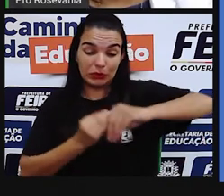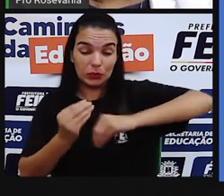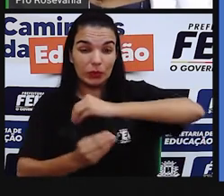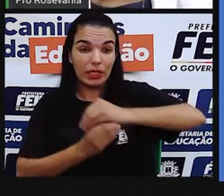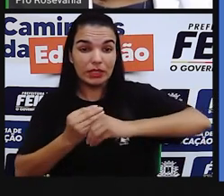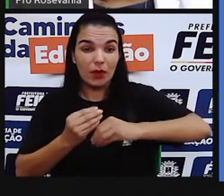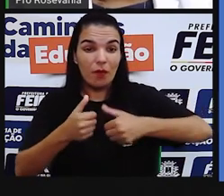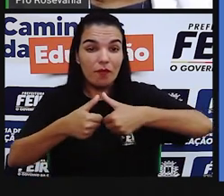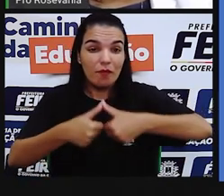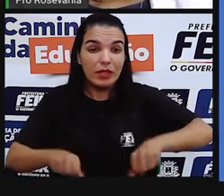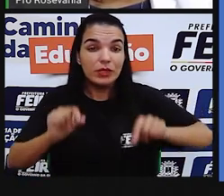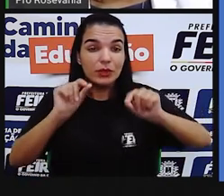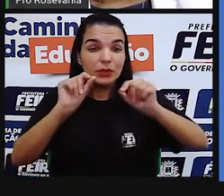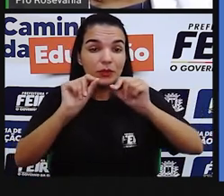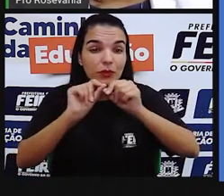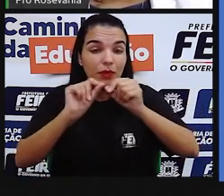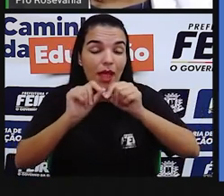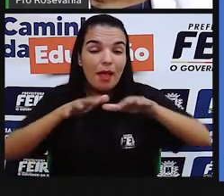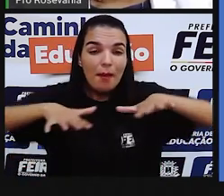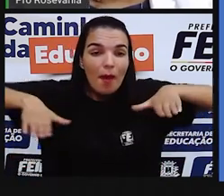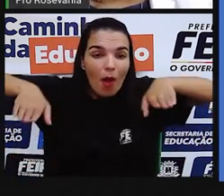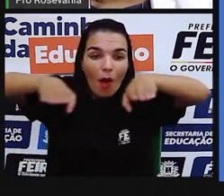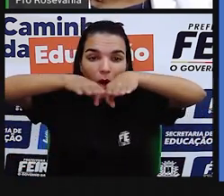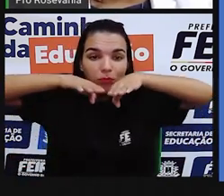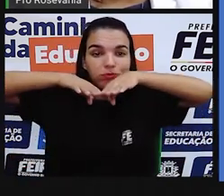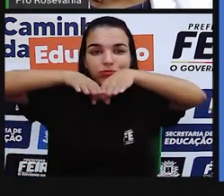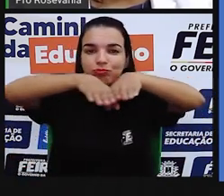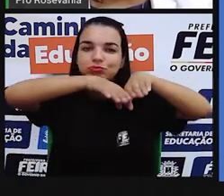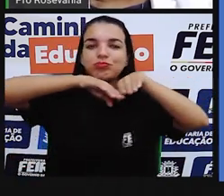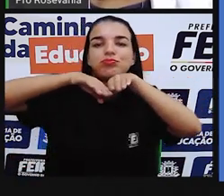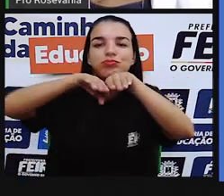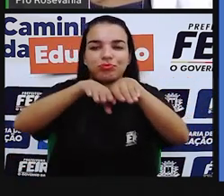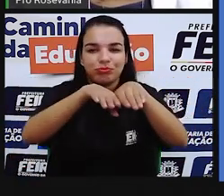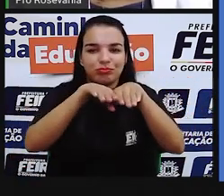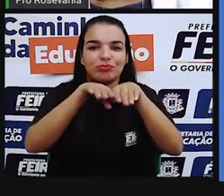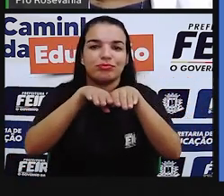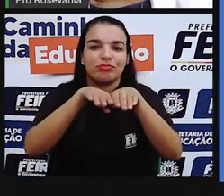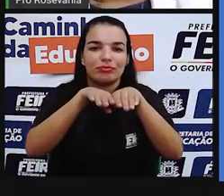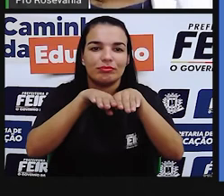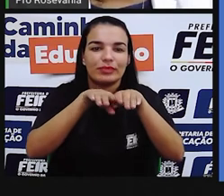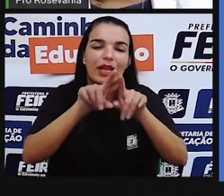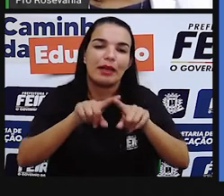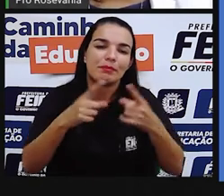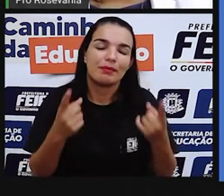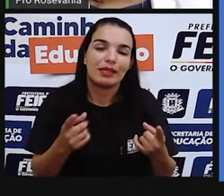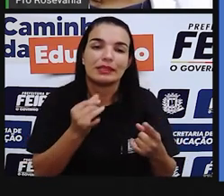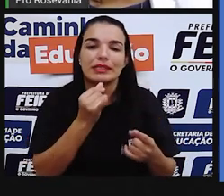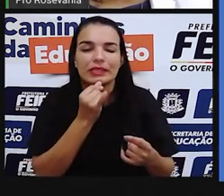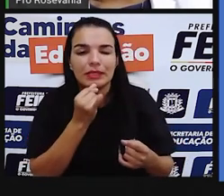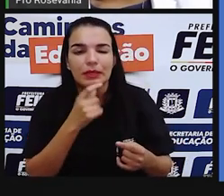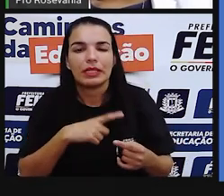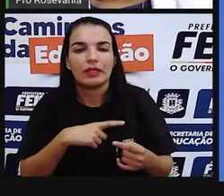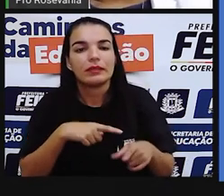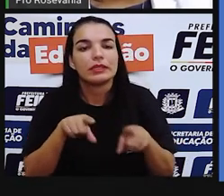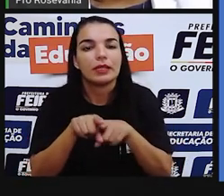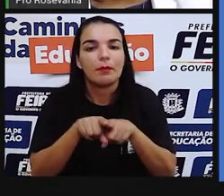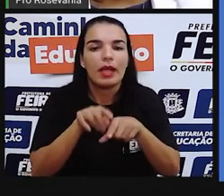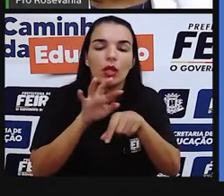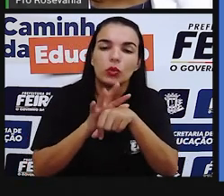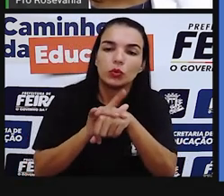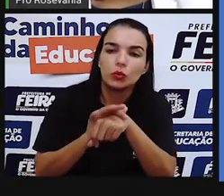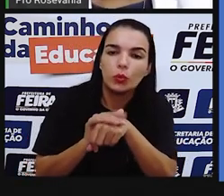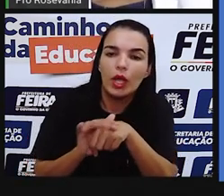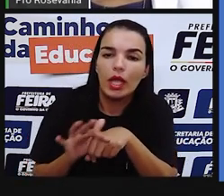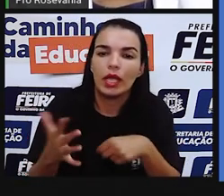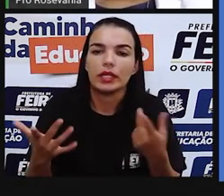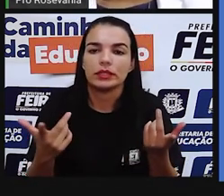diversidade e as mutações são responsáveis por doença entre as diferentes populações na América então na realidade